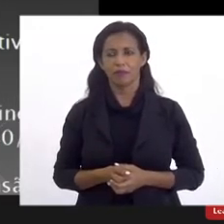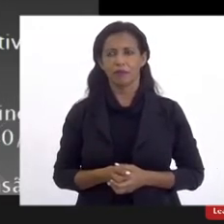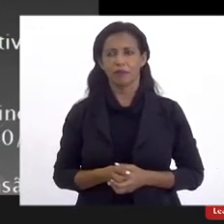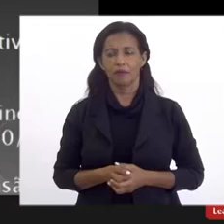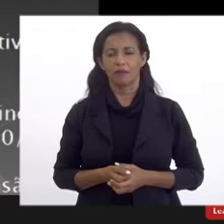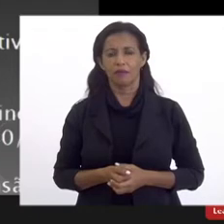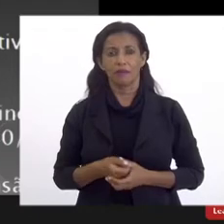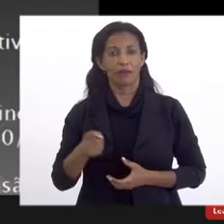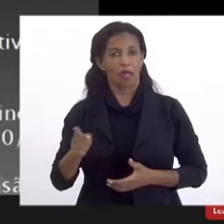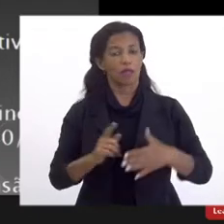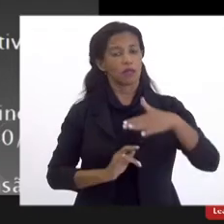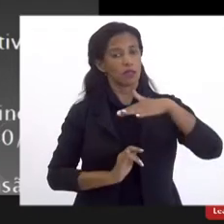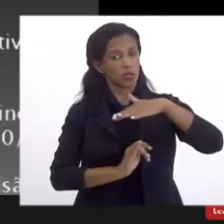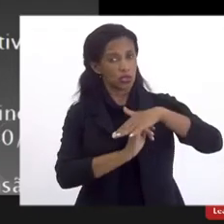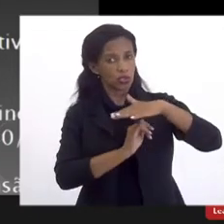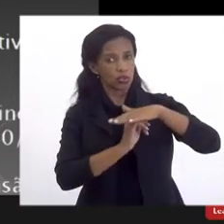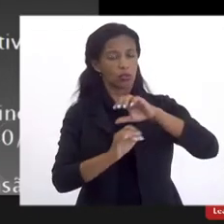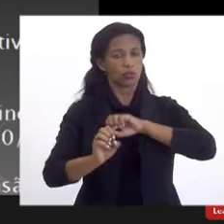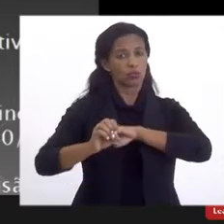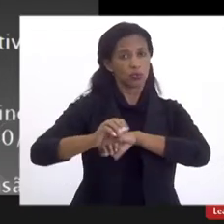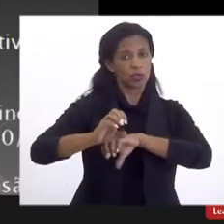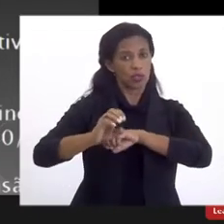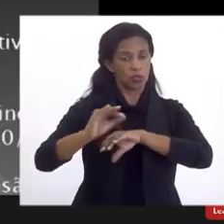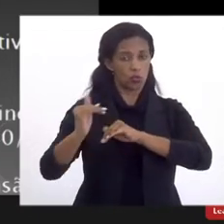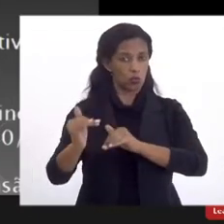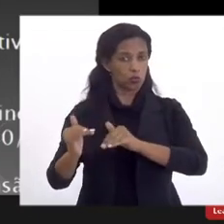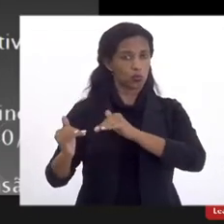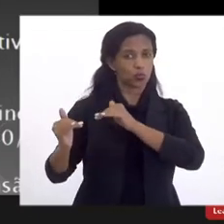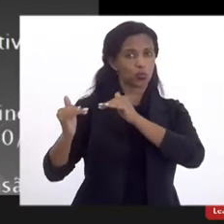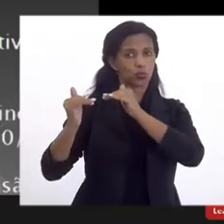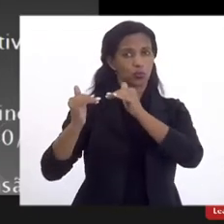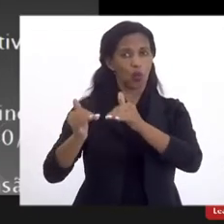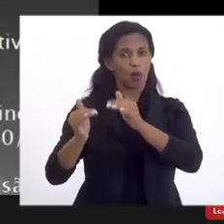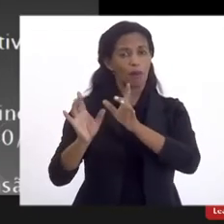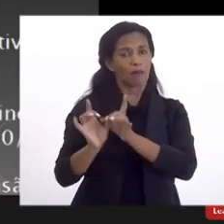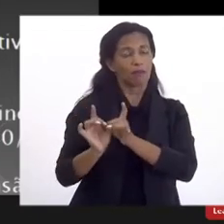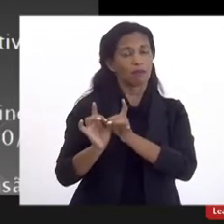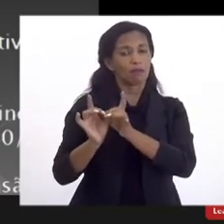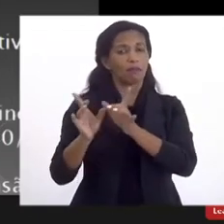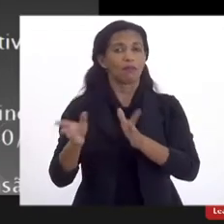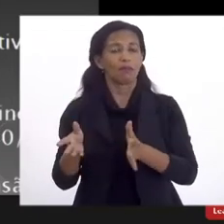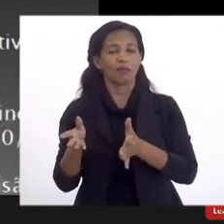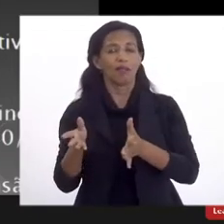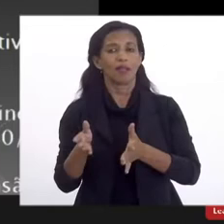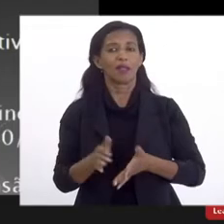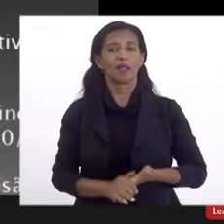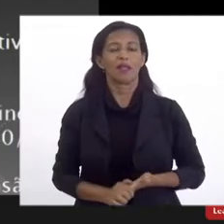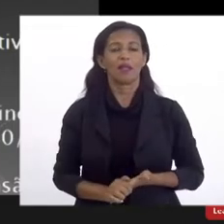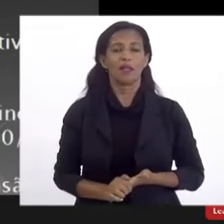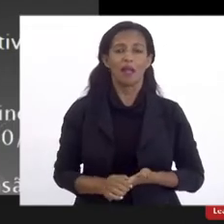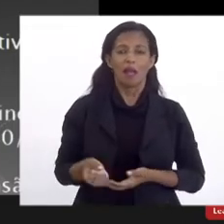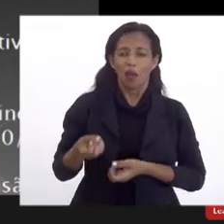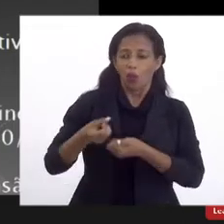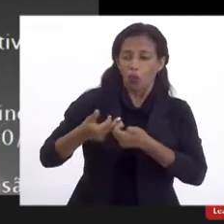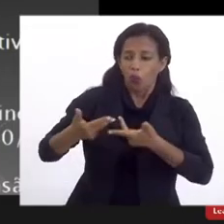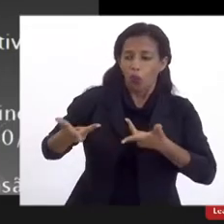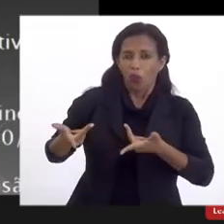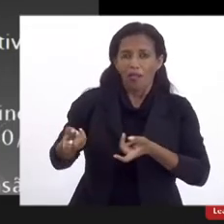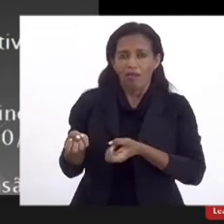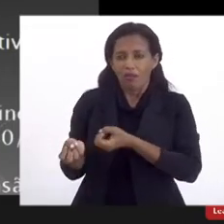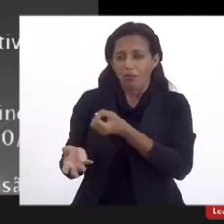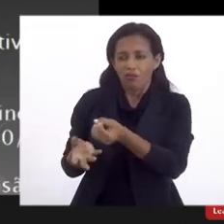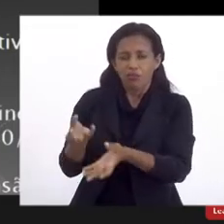dessa instituição de ensino superior para democratizar, né, a oferta do